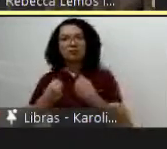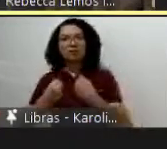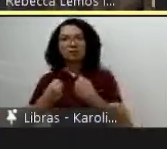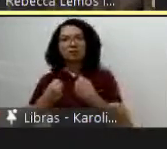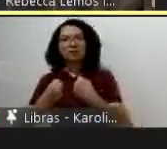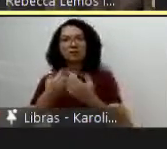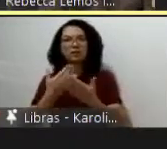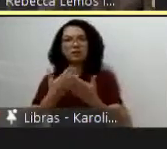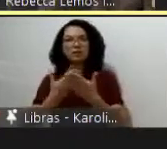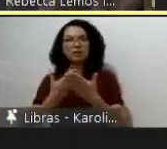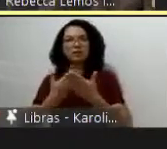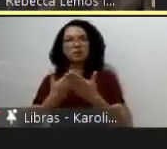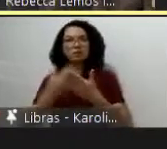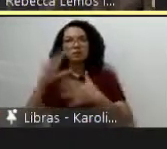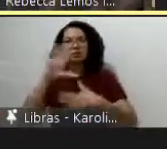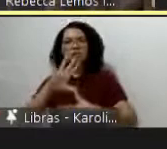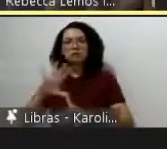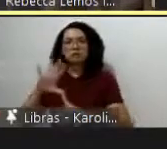latino-americana